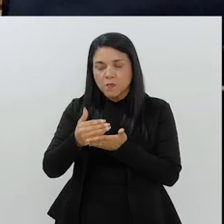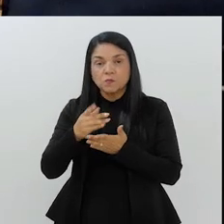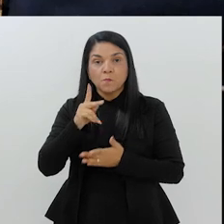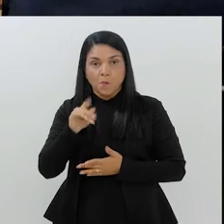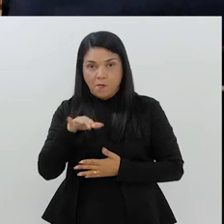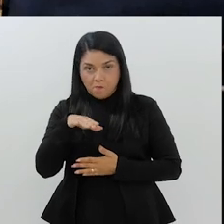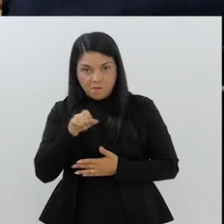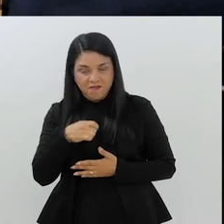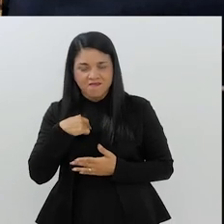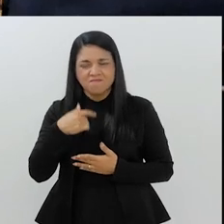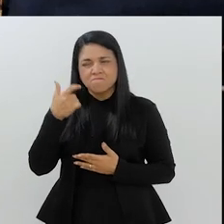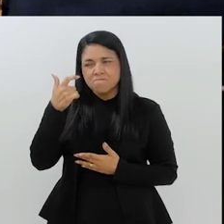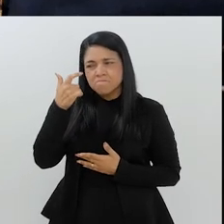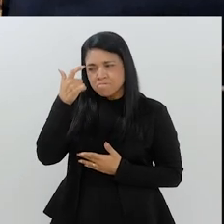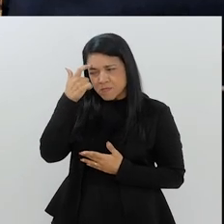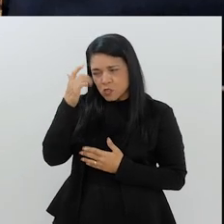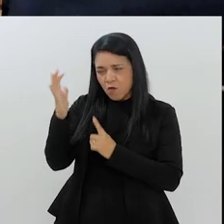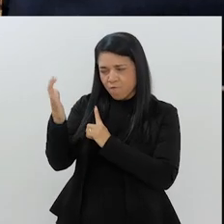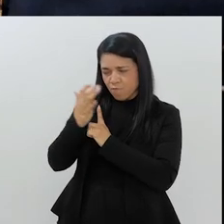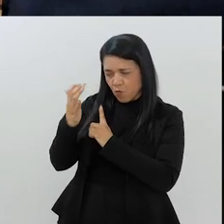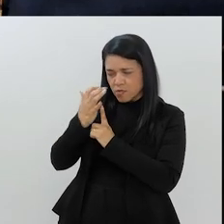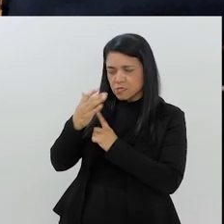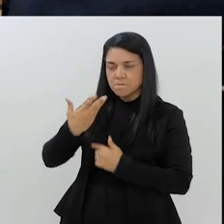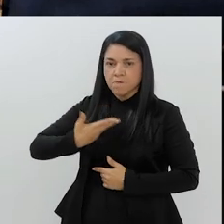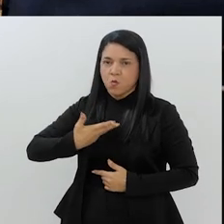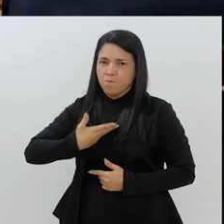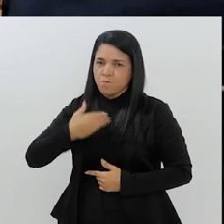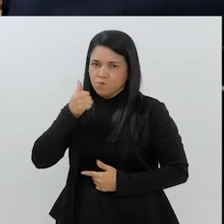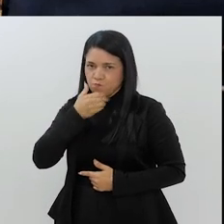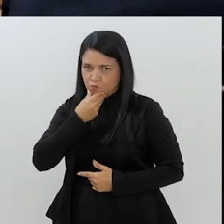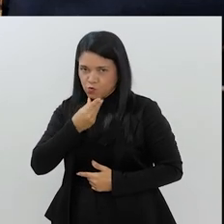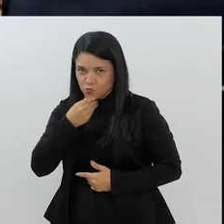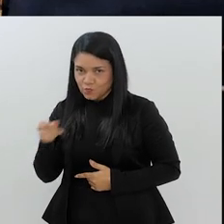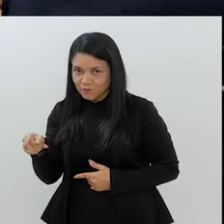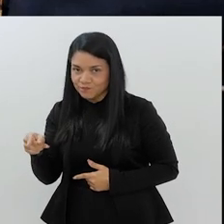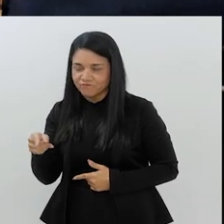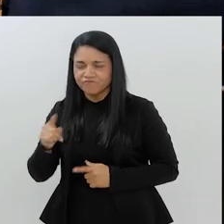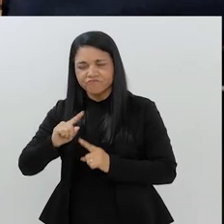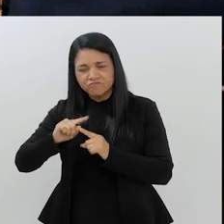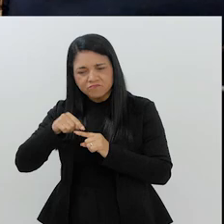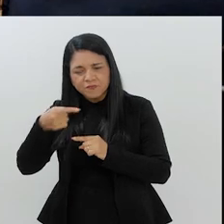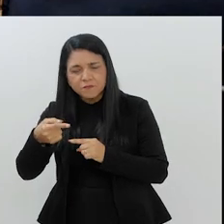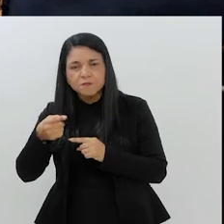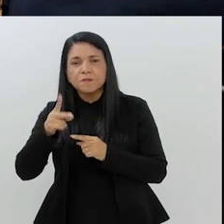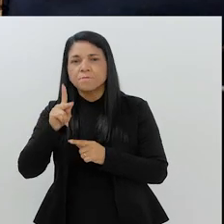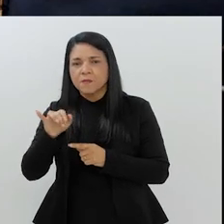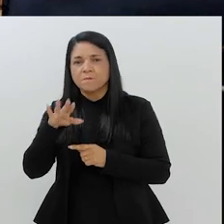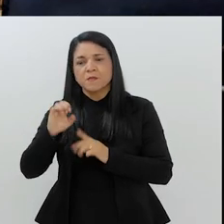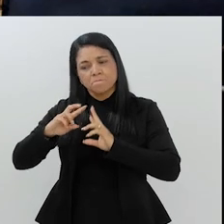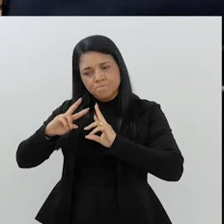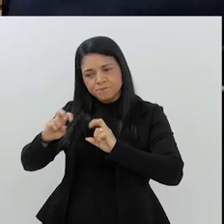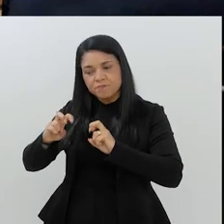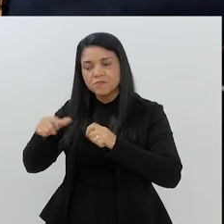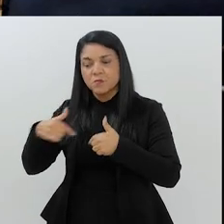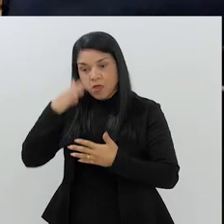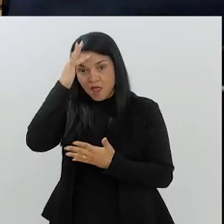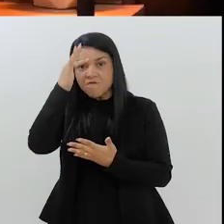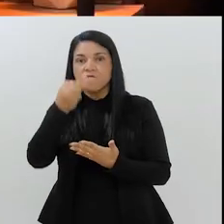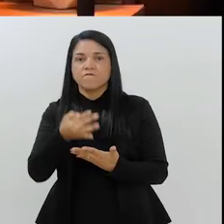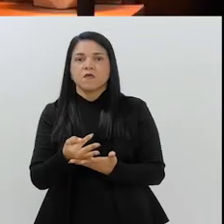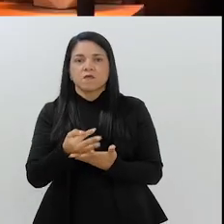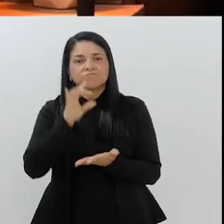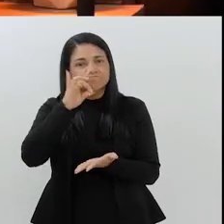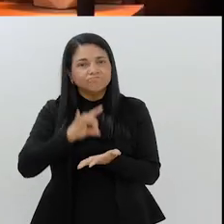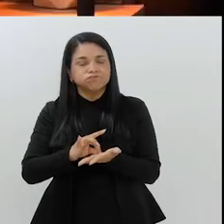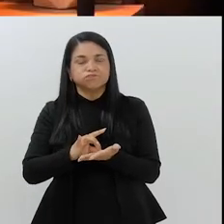pais, eles achavam que eu estava um pouco influenciado pelo meu amigo. Mas, logo depois, eles viram que não, que, de fato, eu era uma